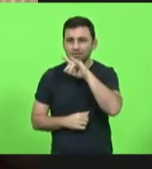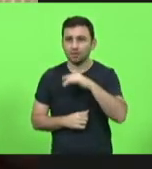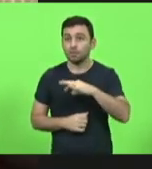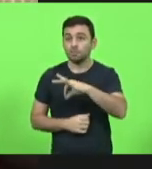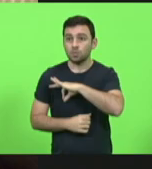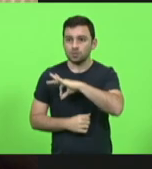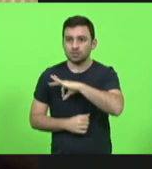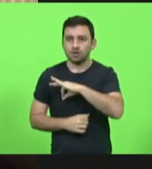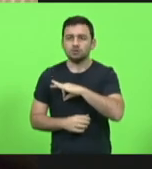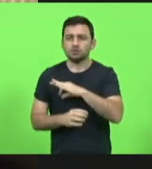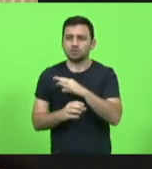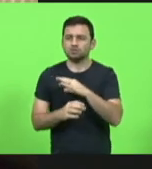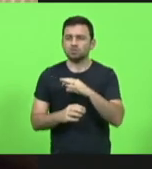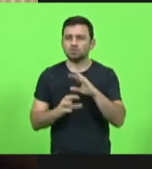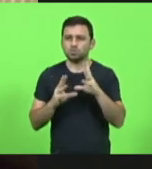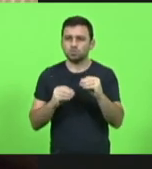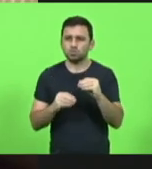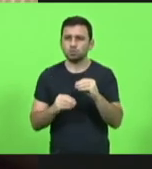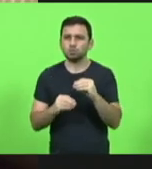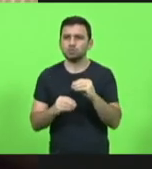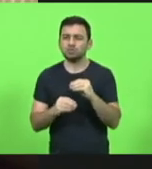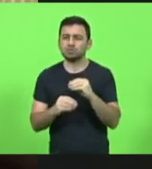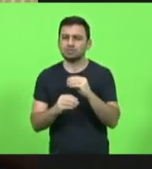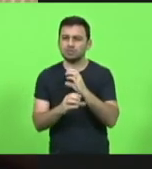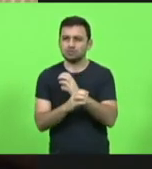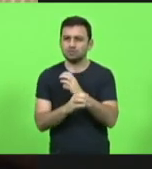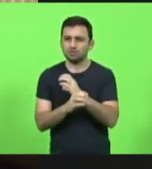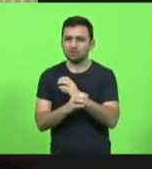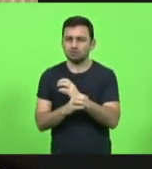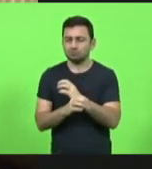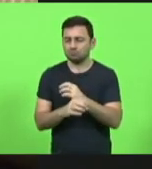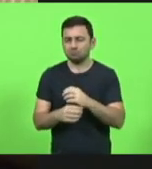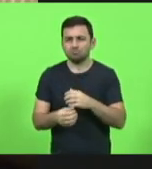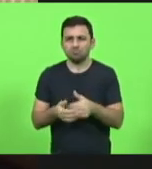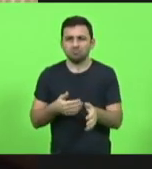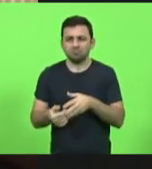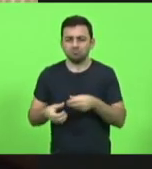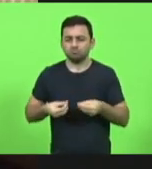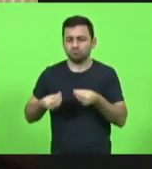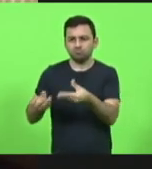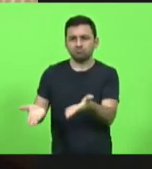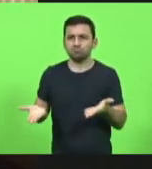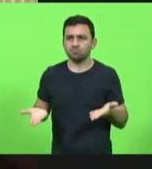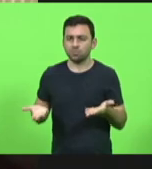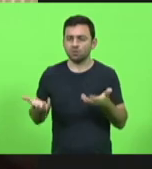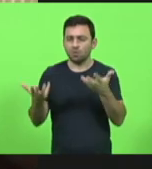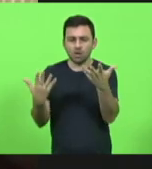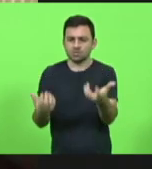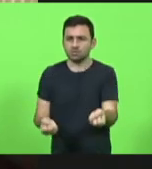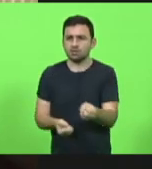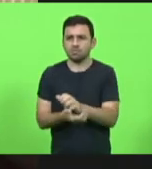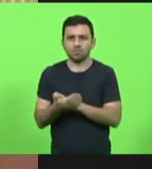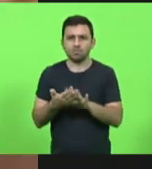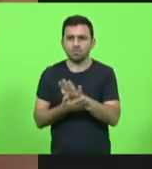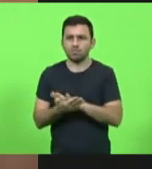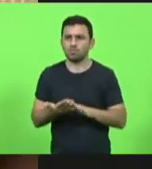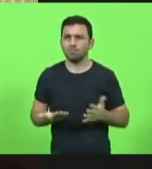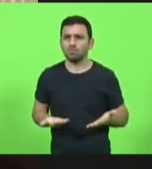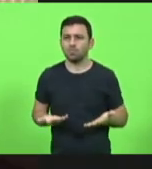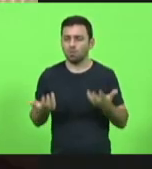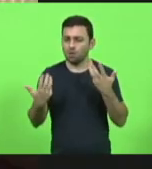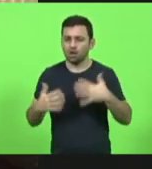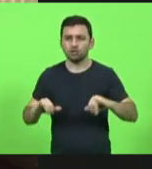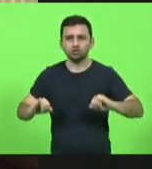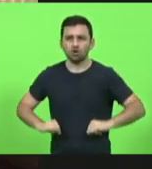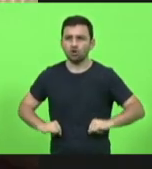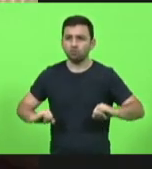civis jogando algemas e escudos por não aceitarem mais. Estão sofrendo o mesmo